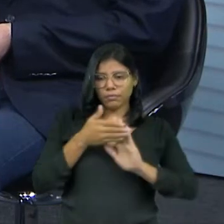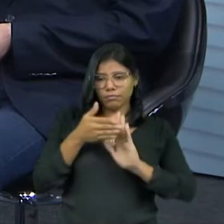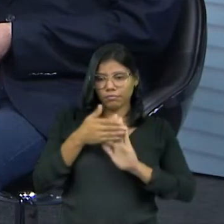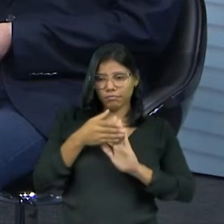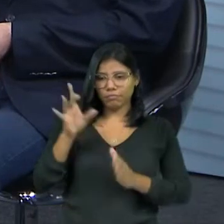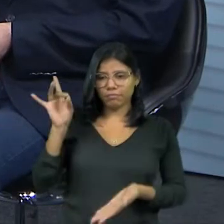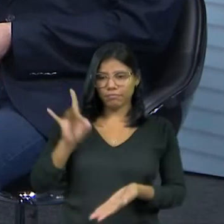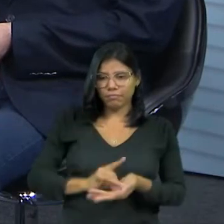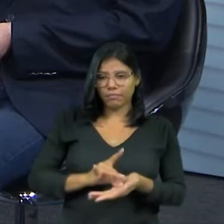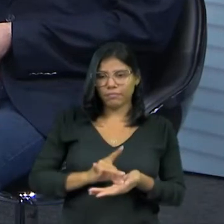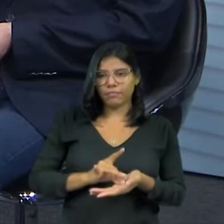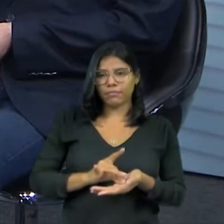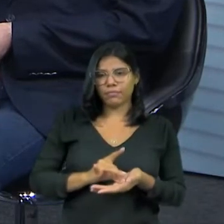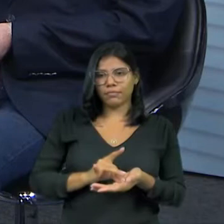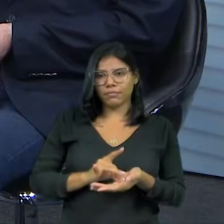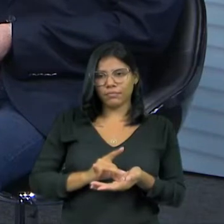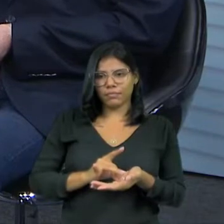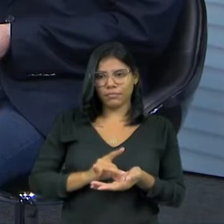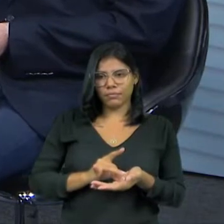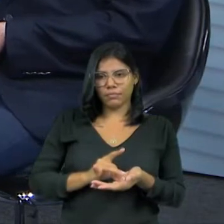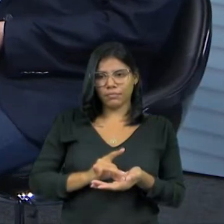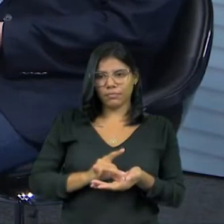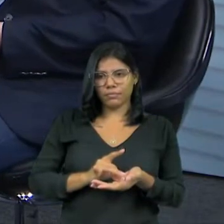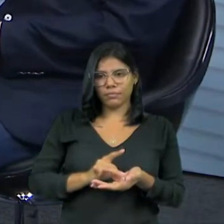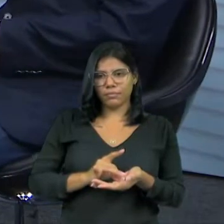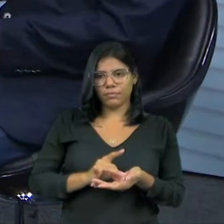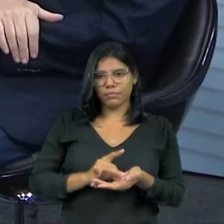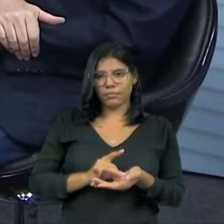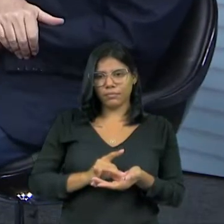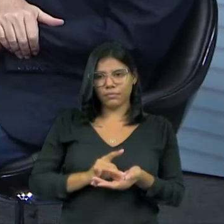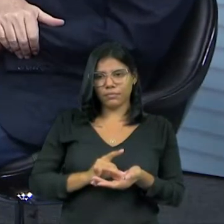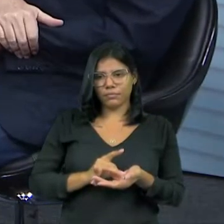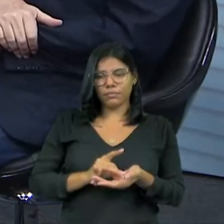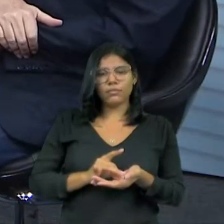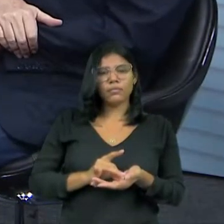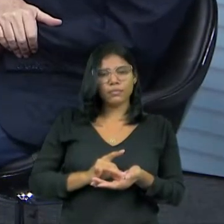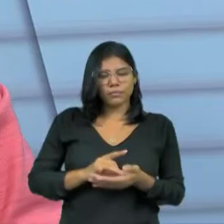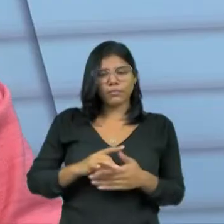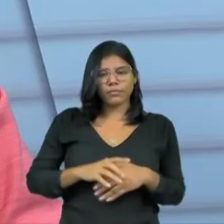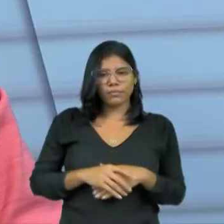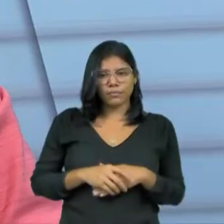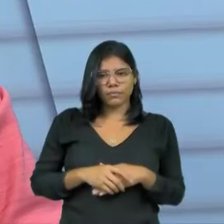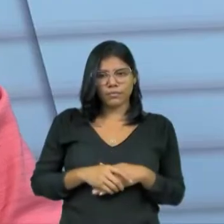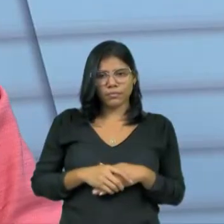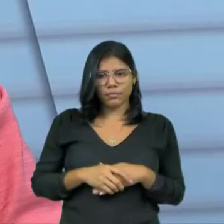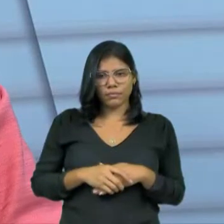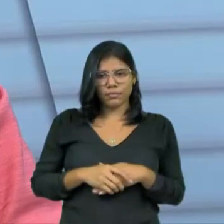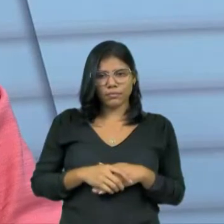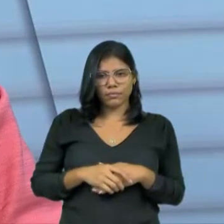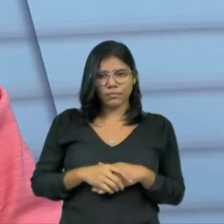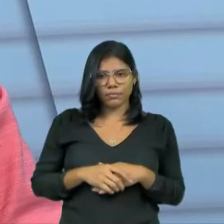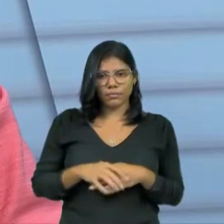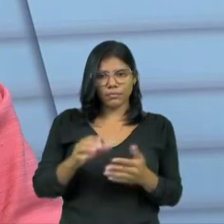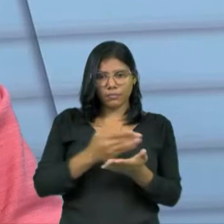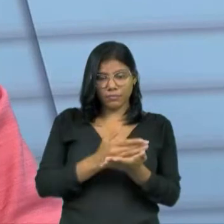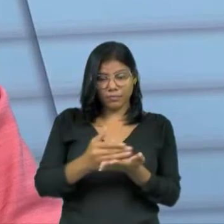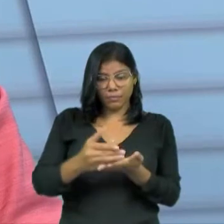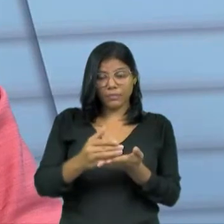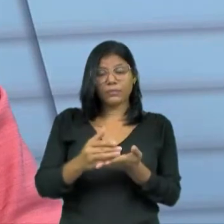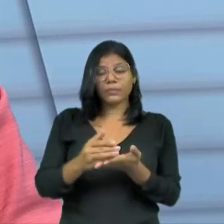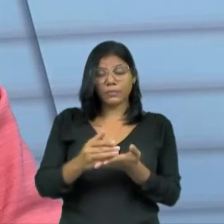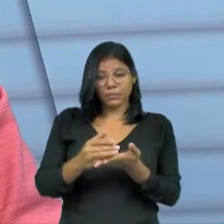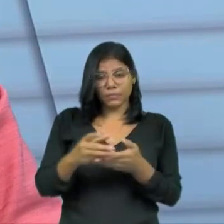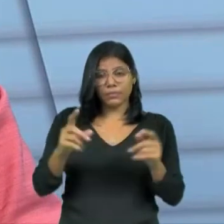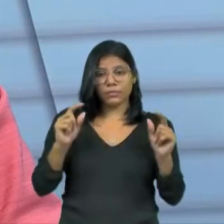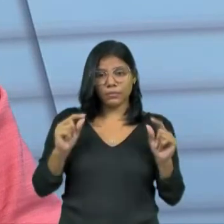concreta. Uma proposta real. Não é só no programa do partido. É. Já começaria participando da própria estrutura do